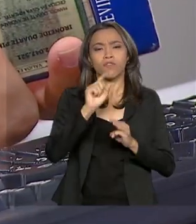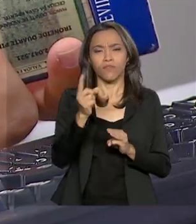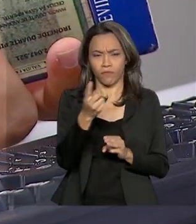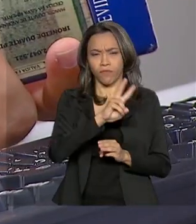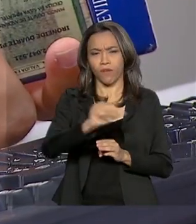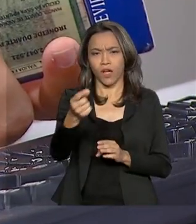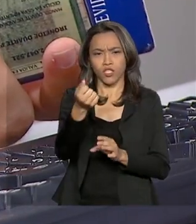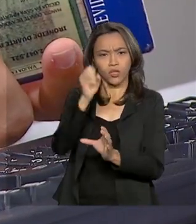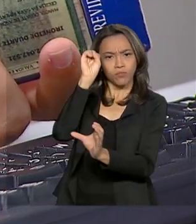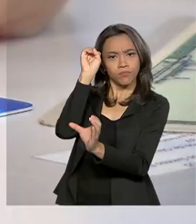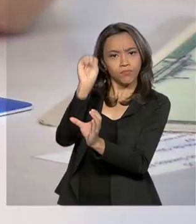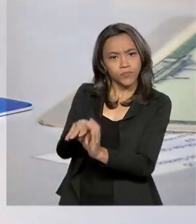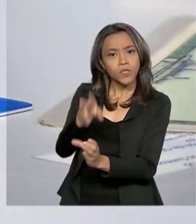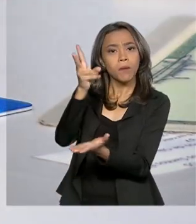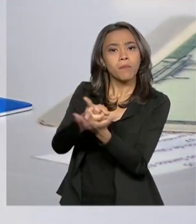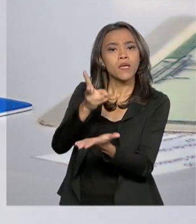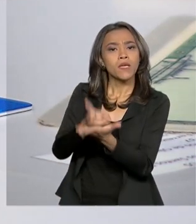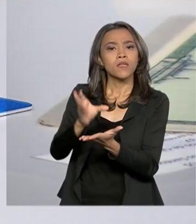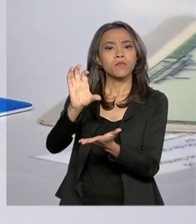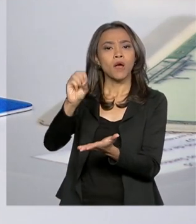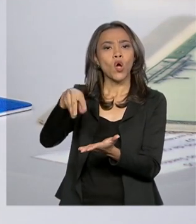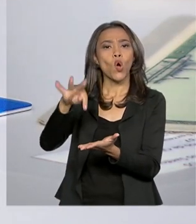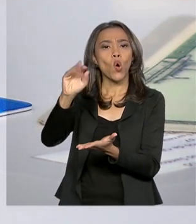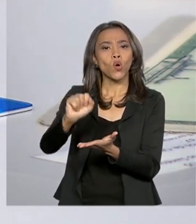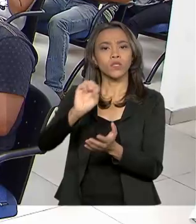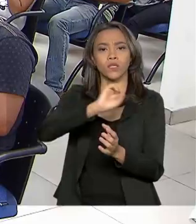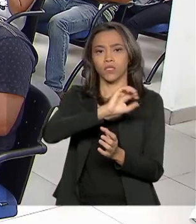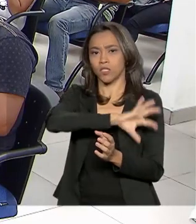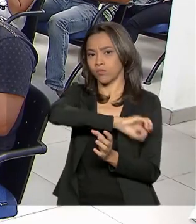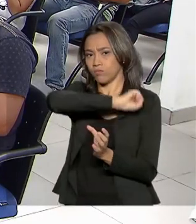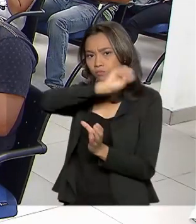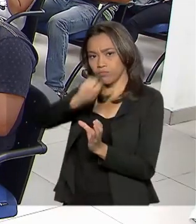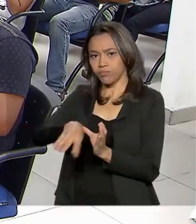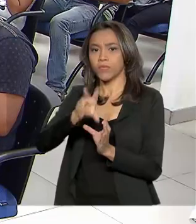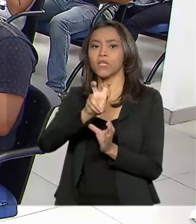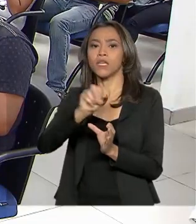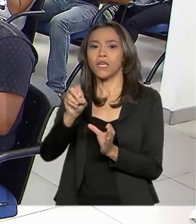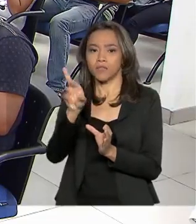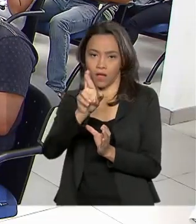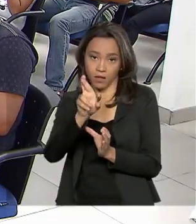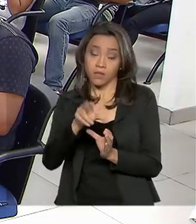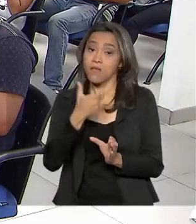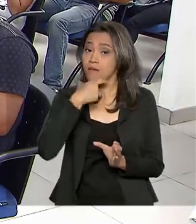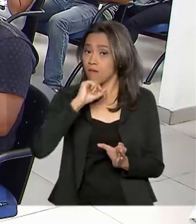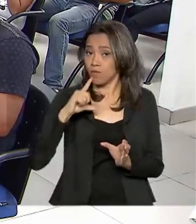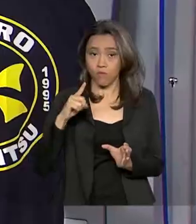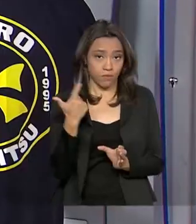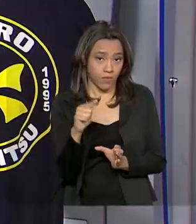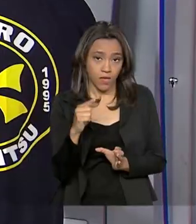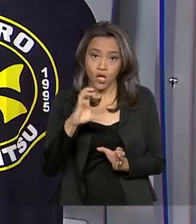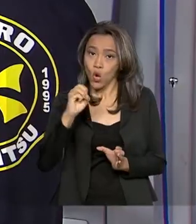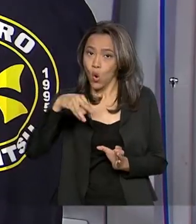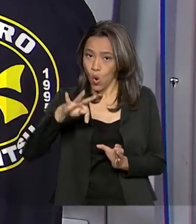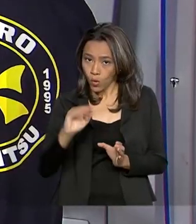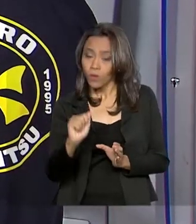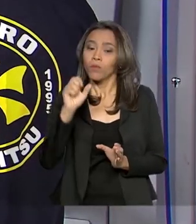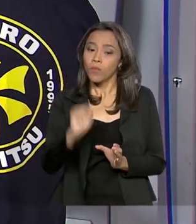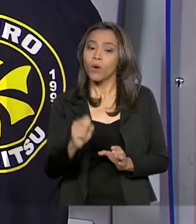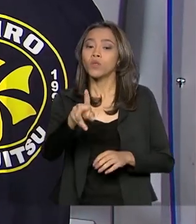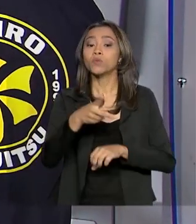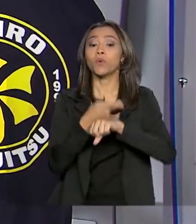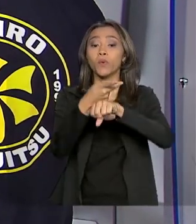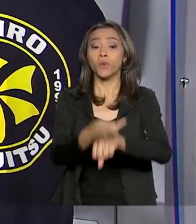mesma conta que foi creditado os R$,00. Quem não tem conta na Caixa pode sacar nos terminais de